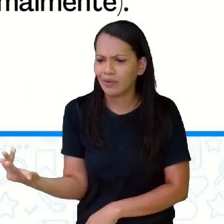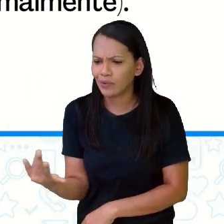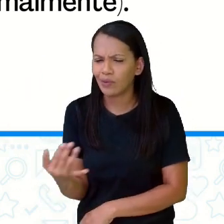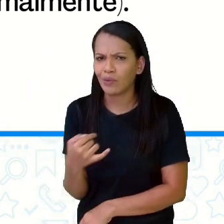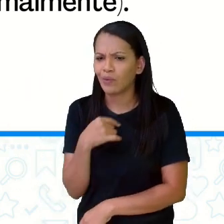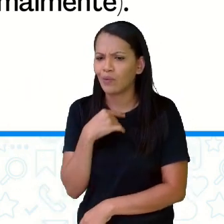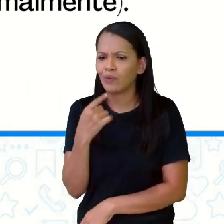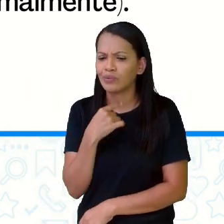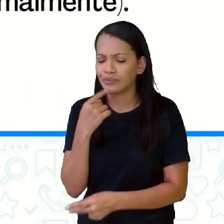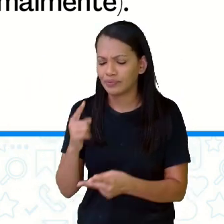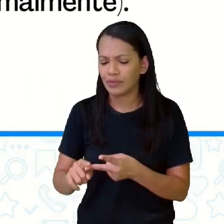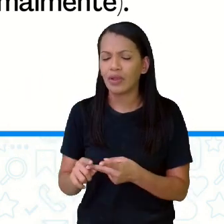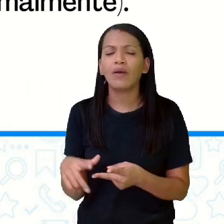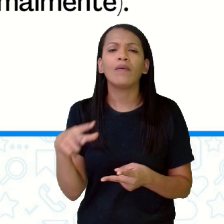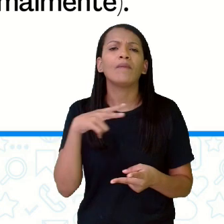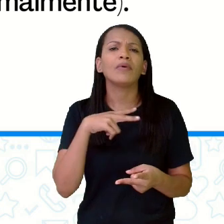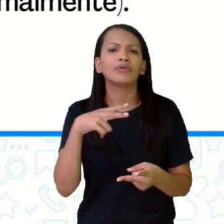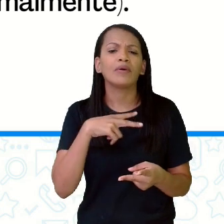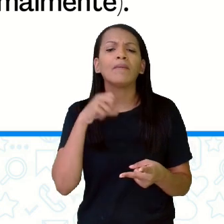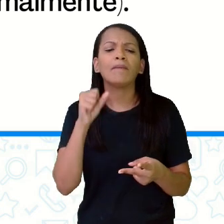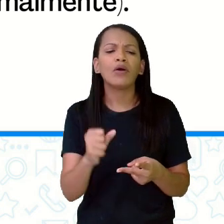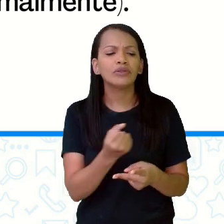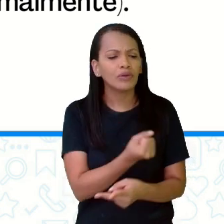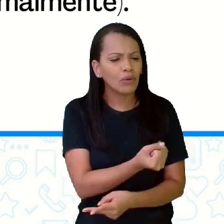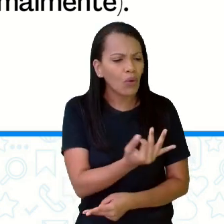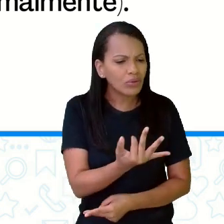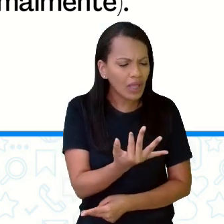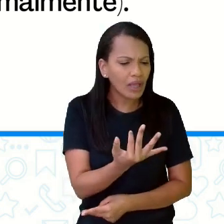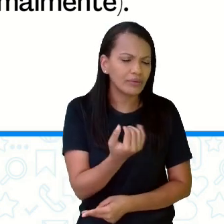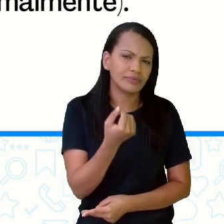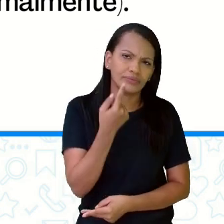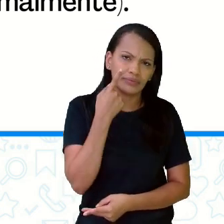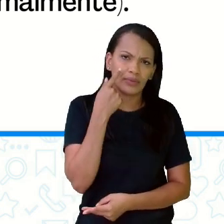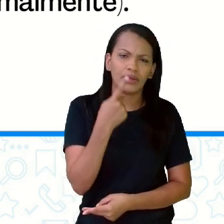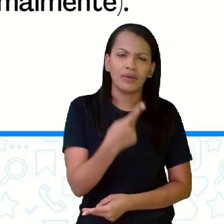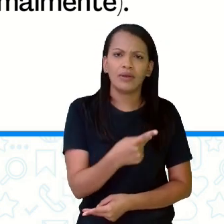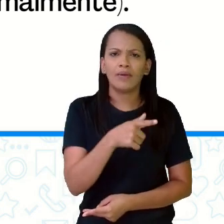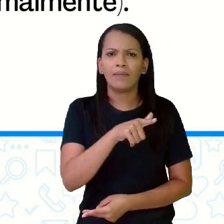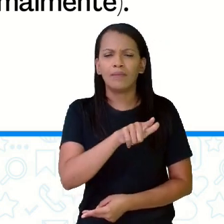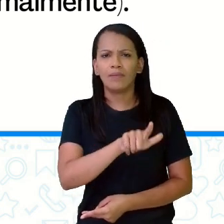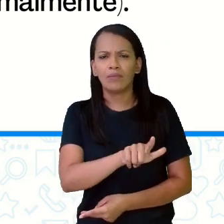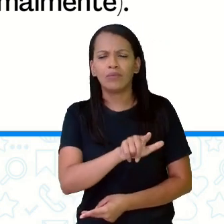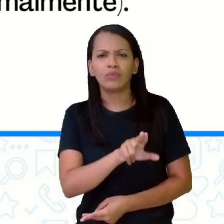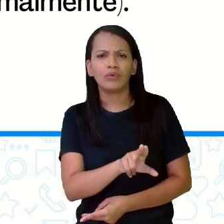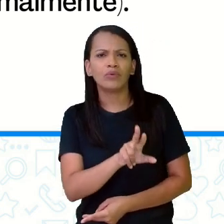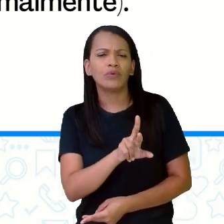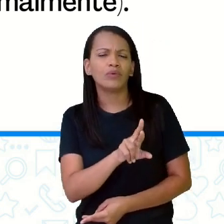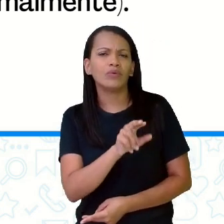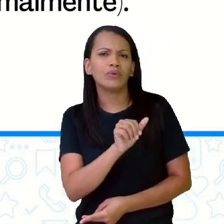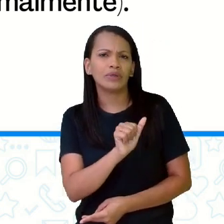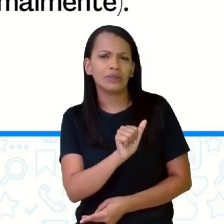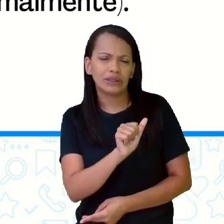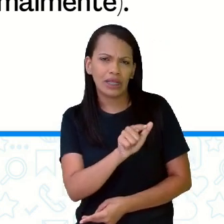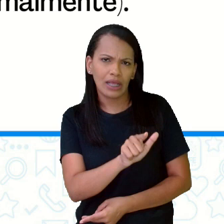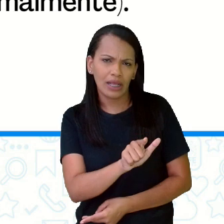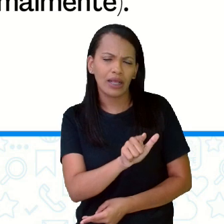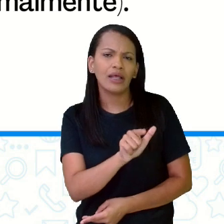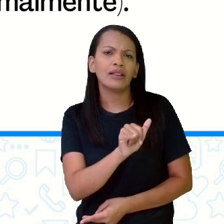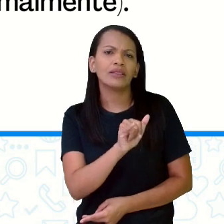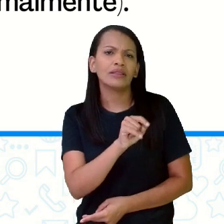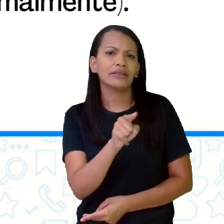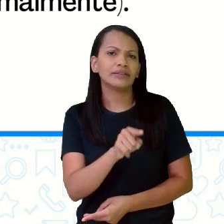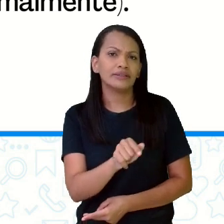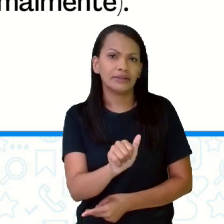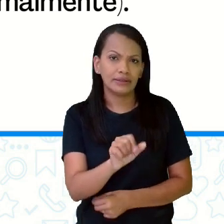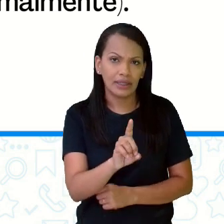Os particulares podem ser contados, ou seja, pluralizados normalmente. A gente vai